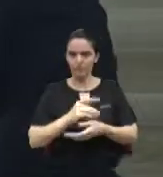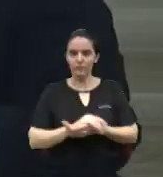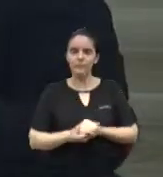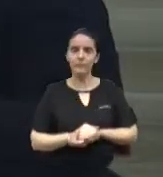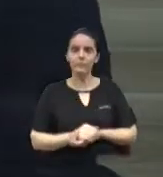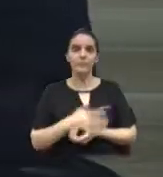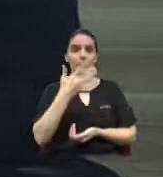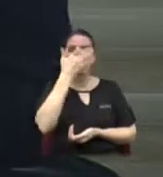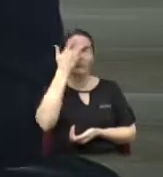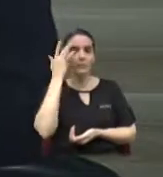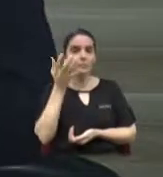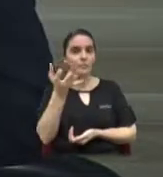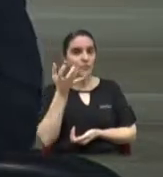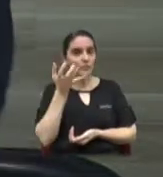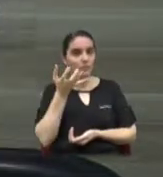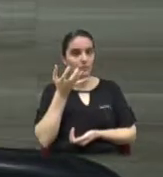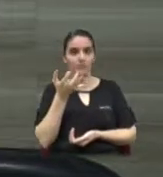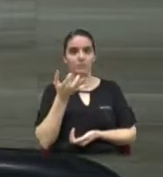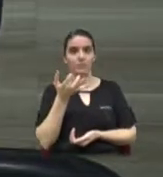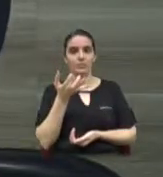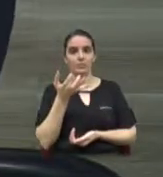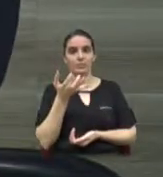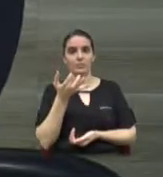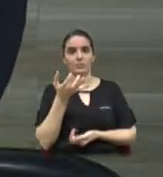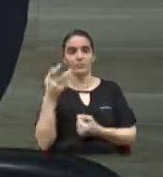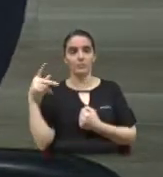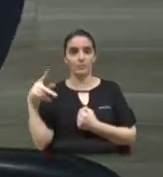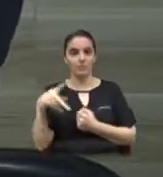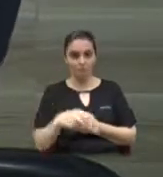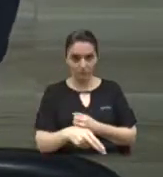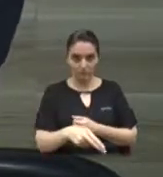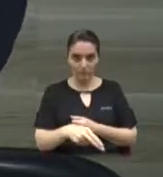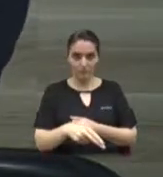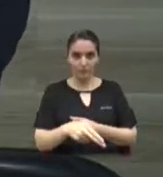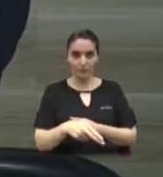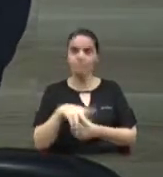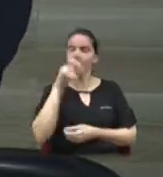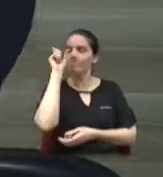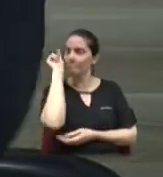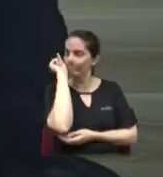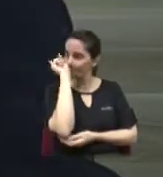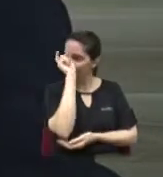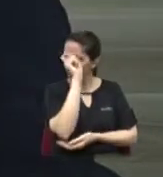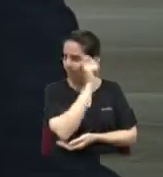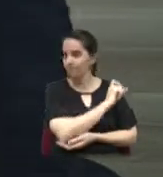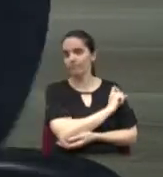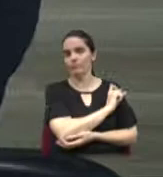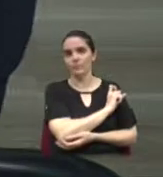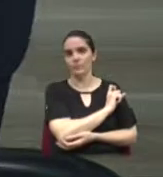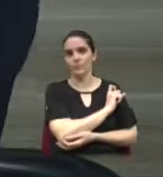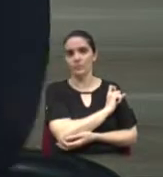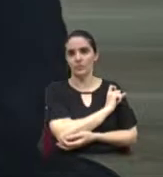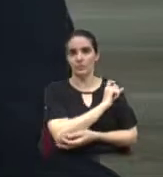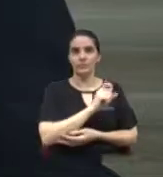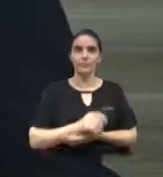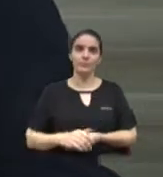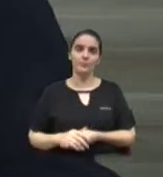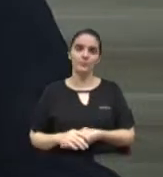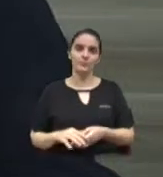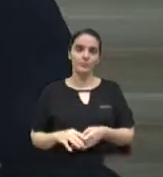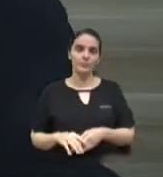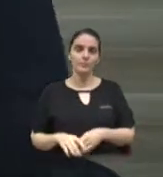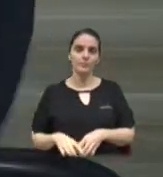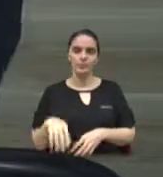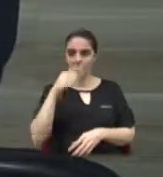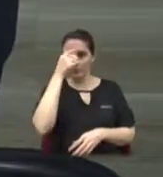querem ter acesso ao procedimento têm a maior dificuldade, pelo que eu estou sabendo, inclusive quero cópia da resposta,